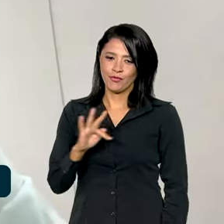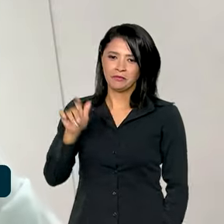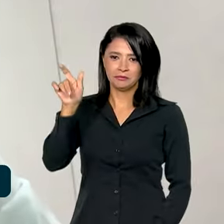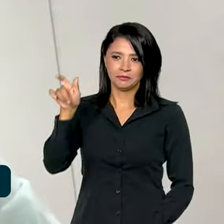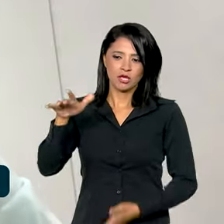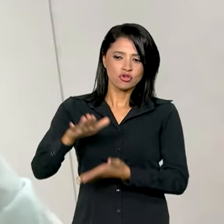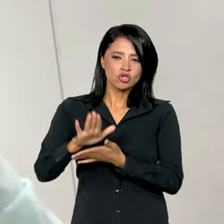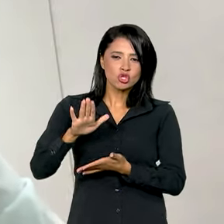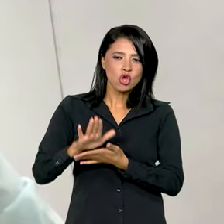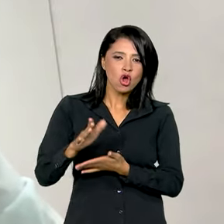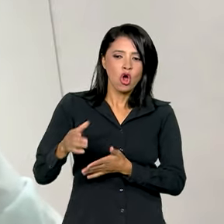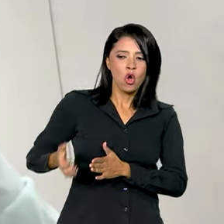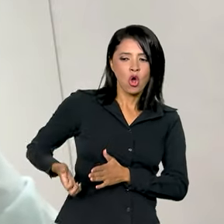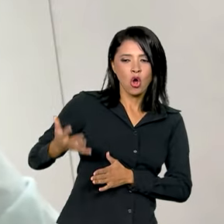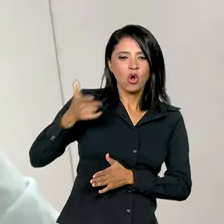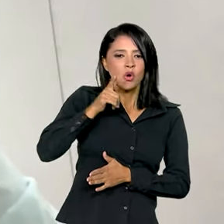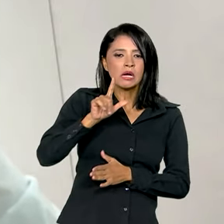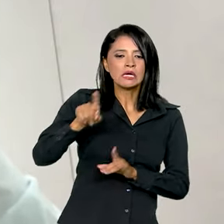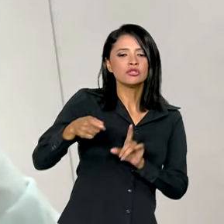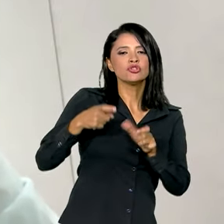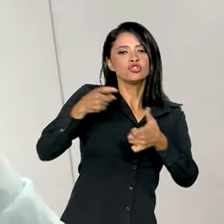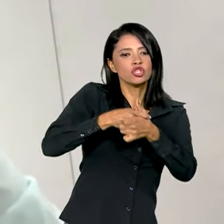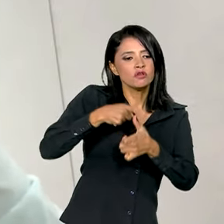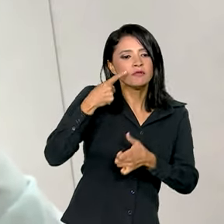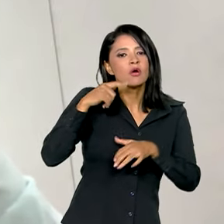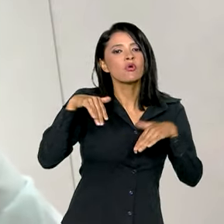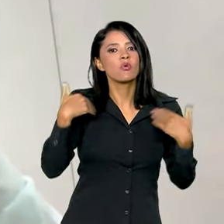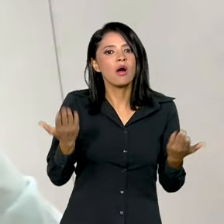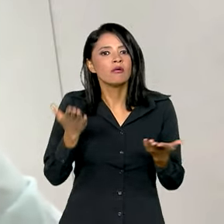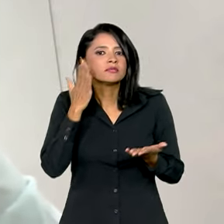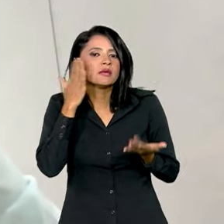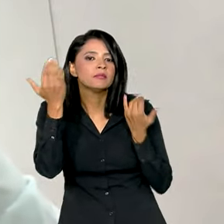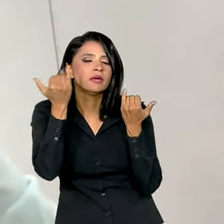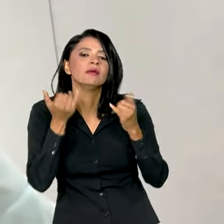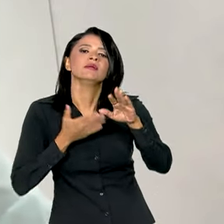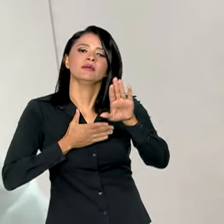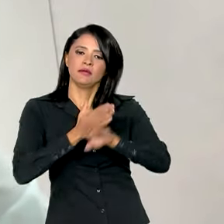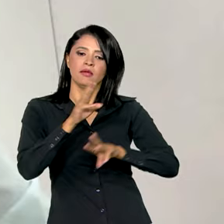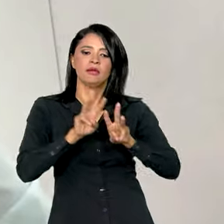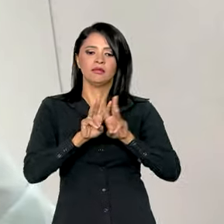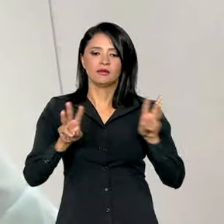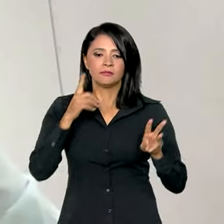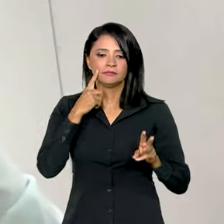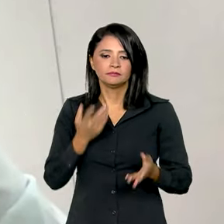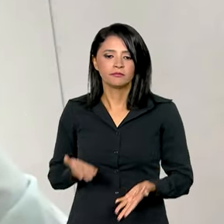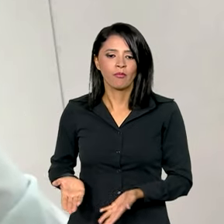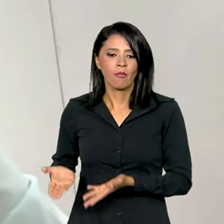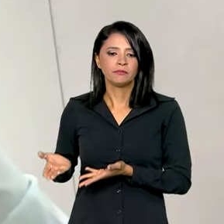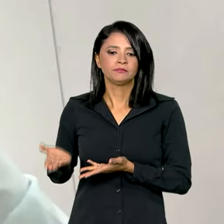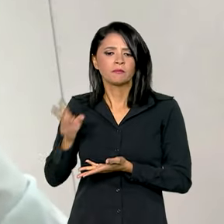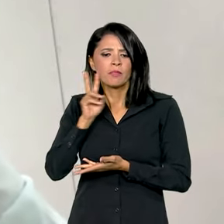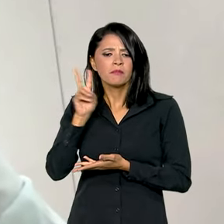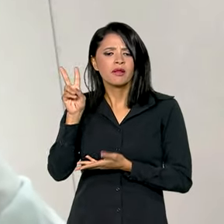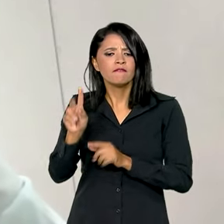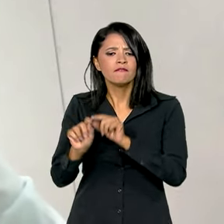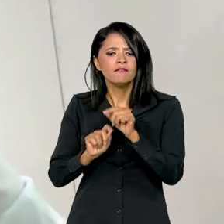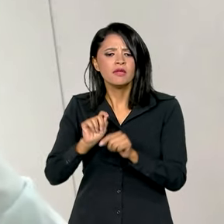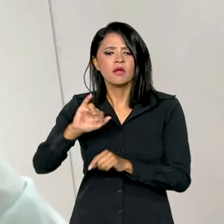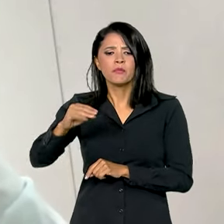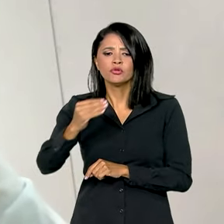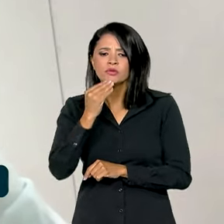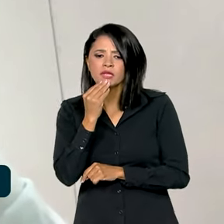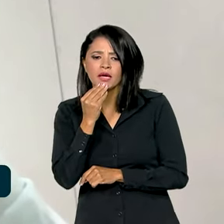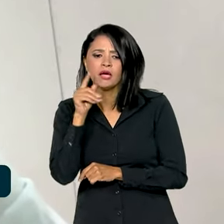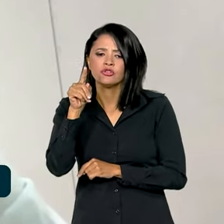certeza de qual dívida está incluída no programa, ele acessa desenrola.gov.br para ver as suas oportunidades. Tem todo